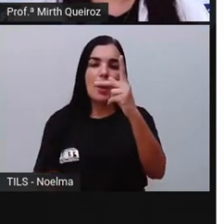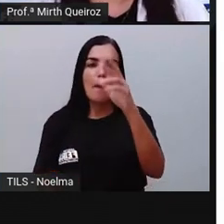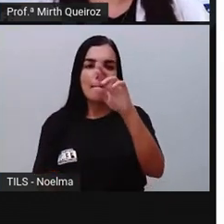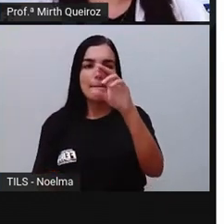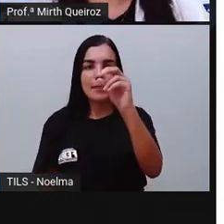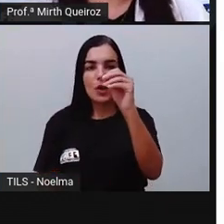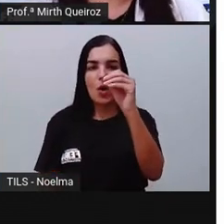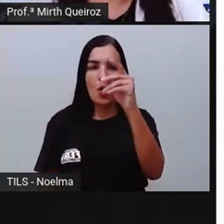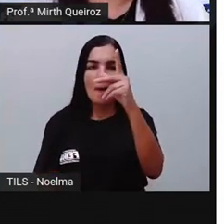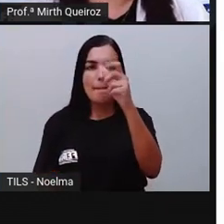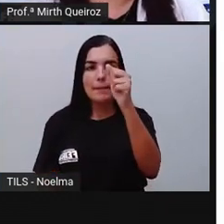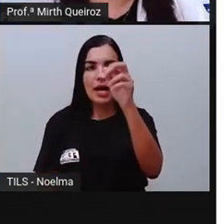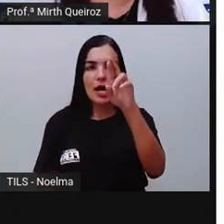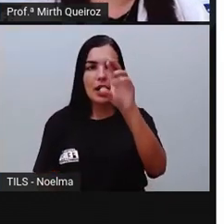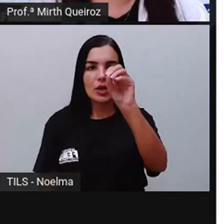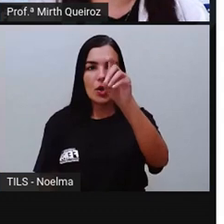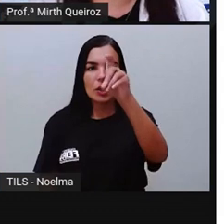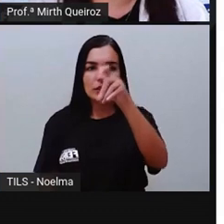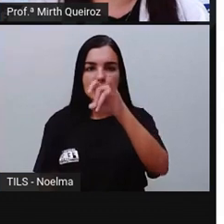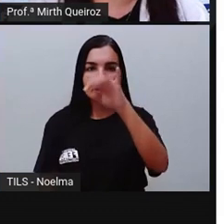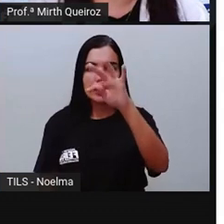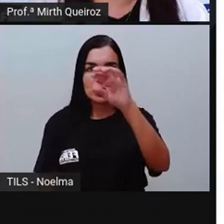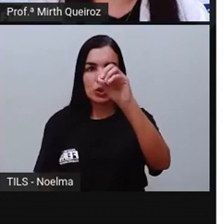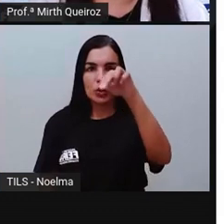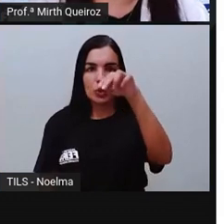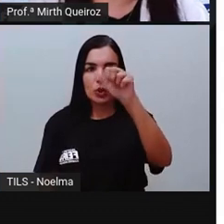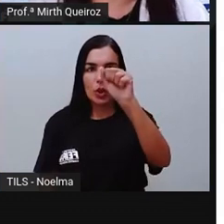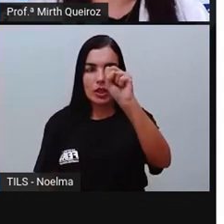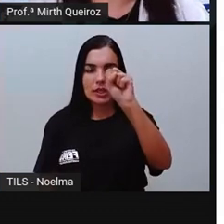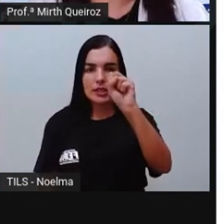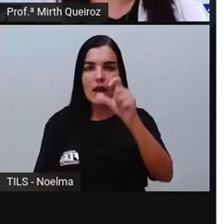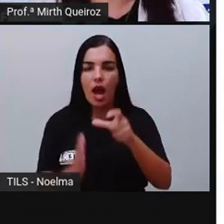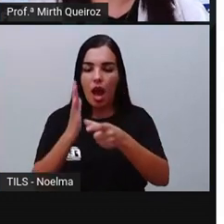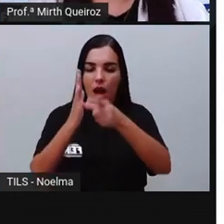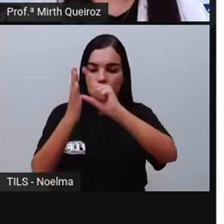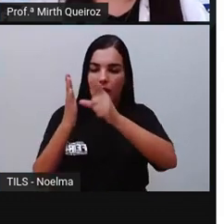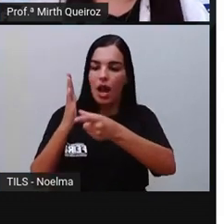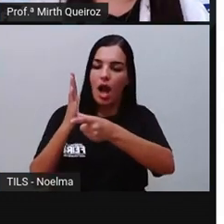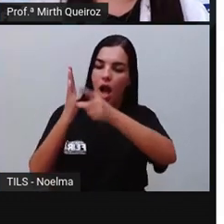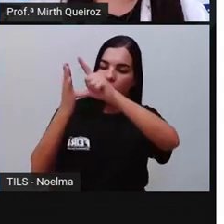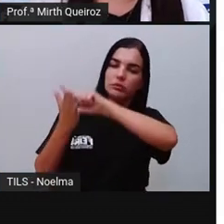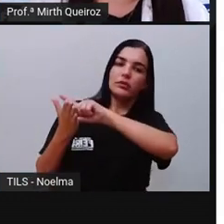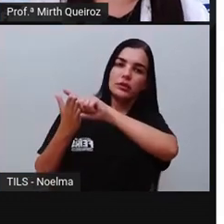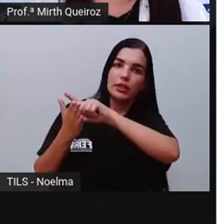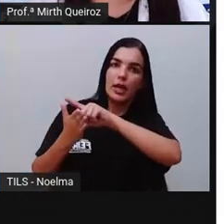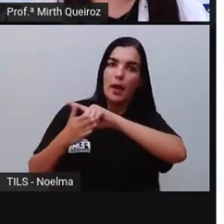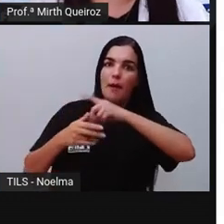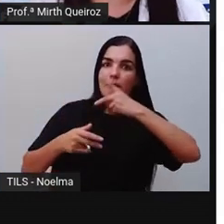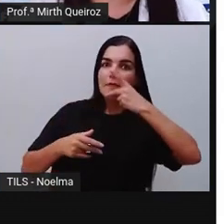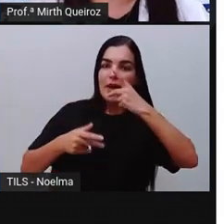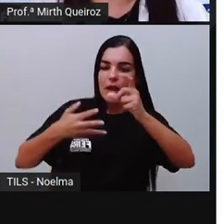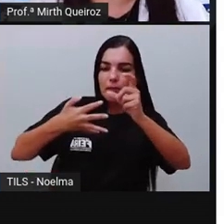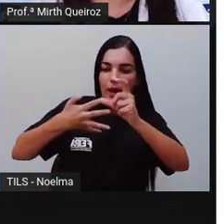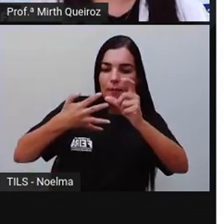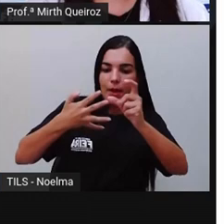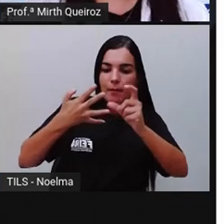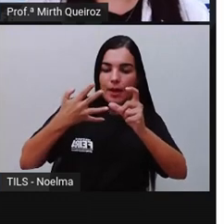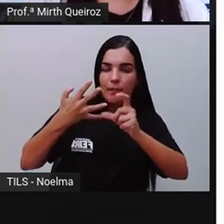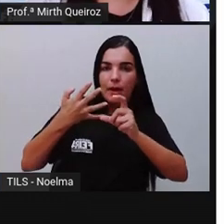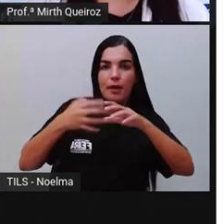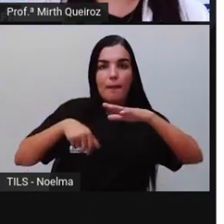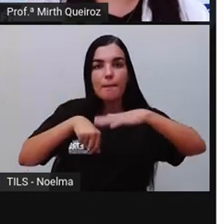antepenúltima sílaba é dita com maior intensidade, né?